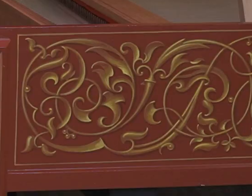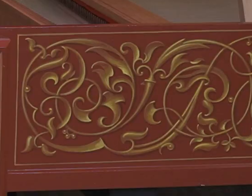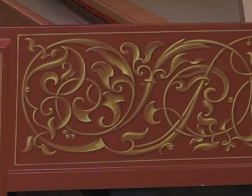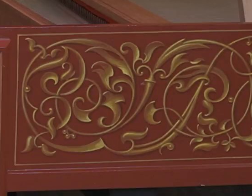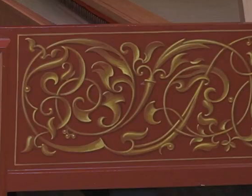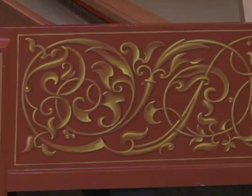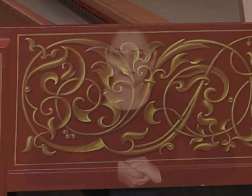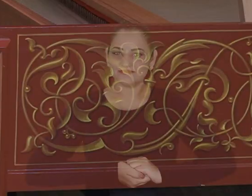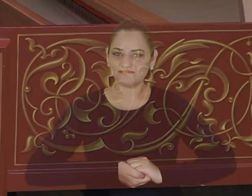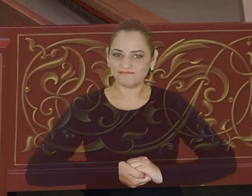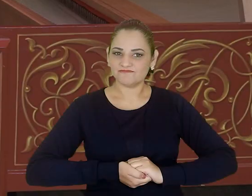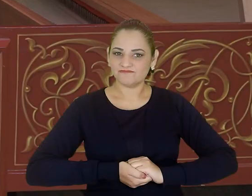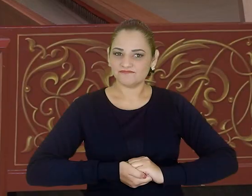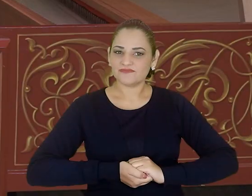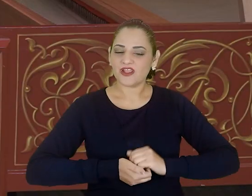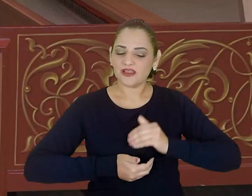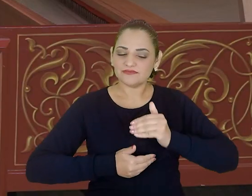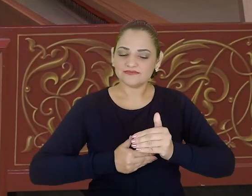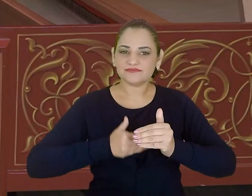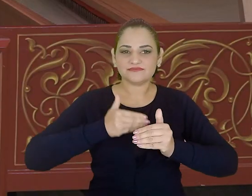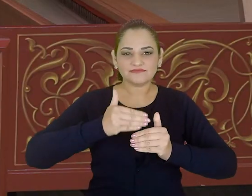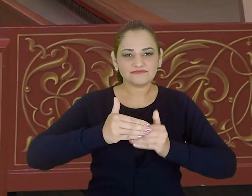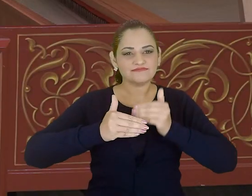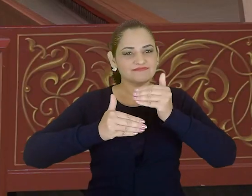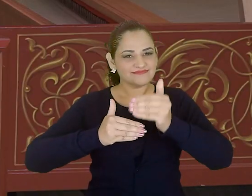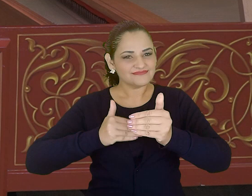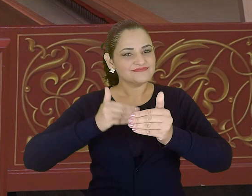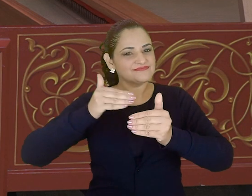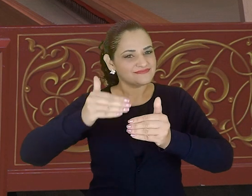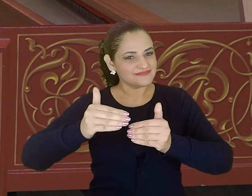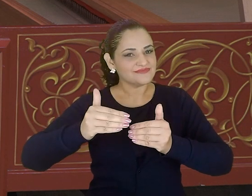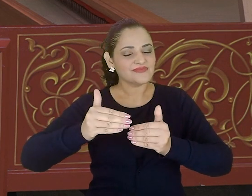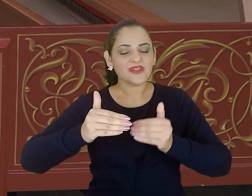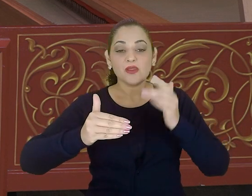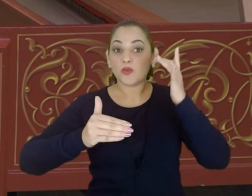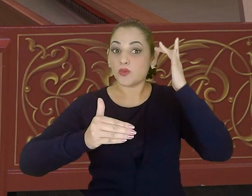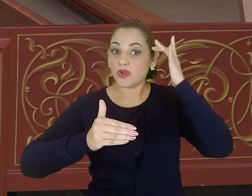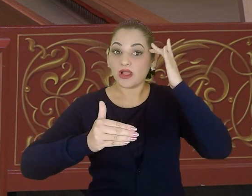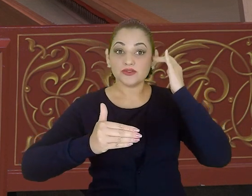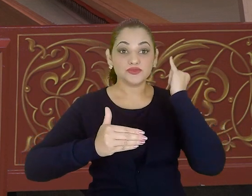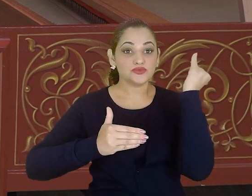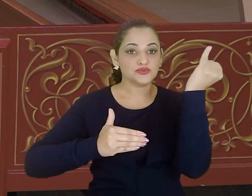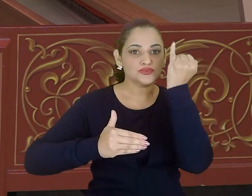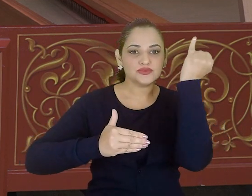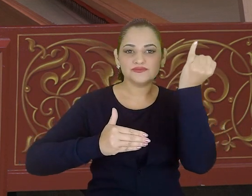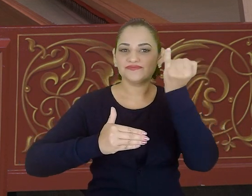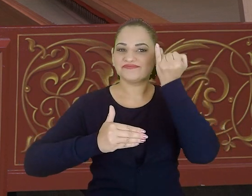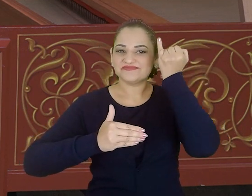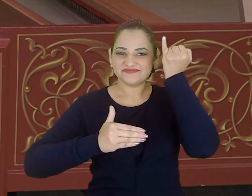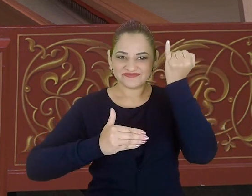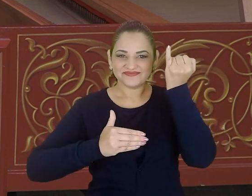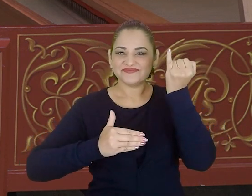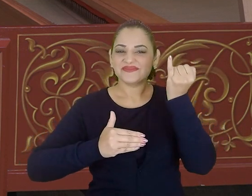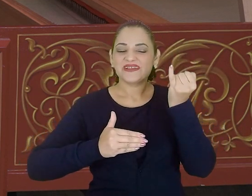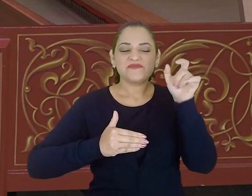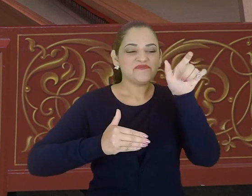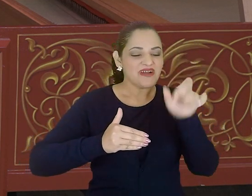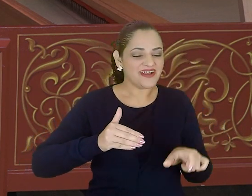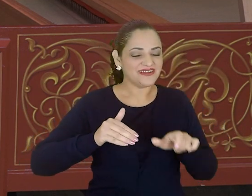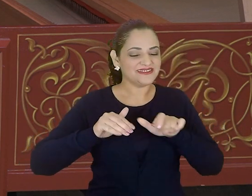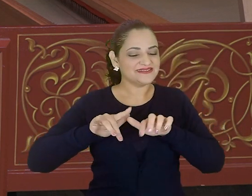E ele acrescentando acordes, Isso é um passo a passo, e eu acho que é muito importante para